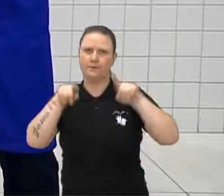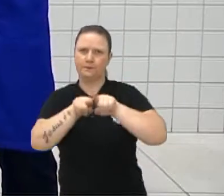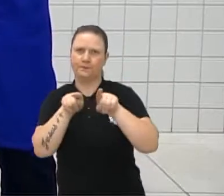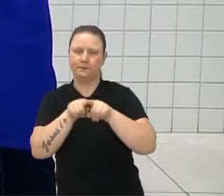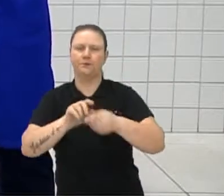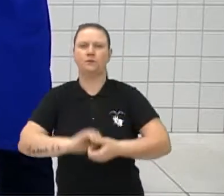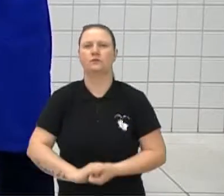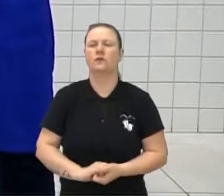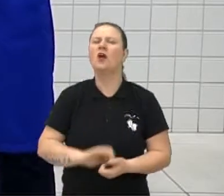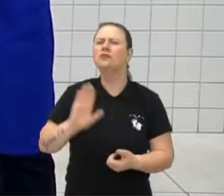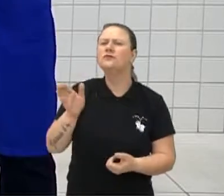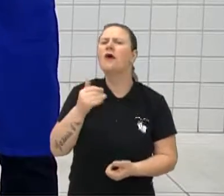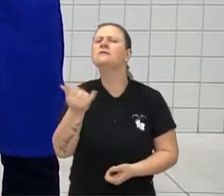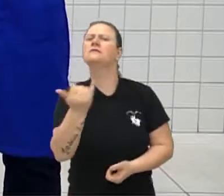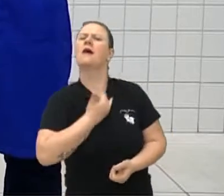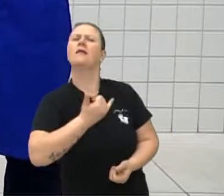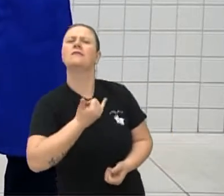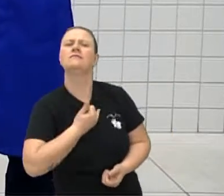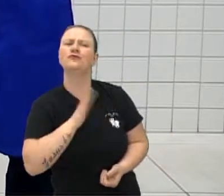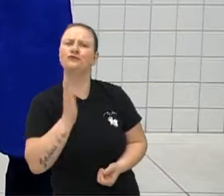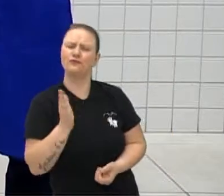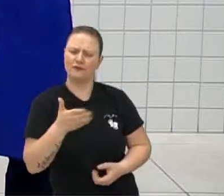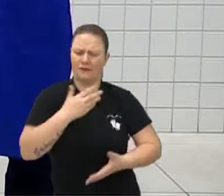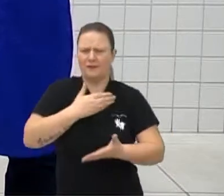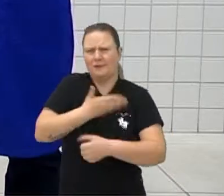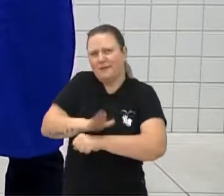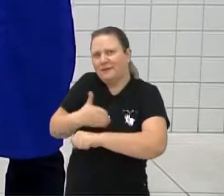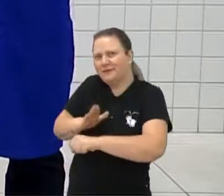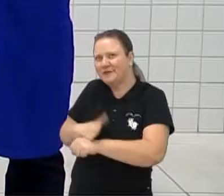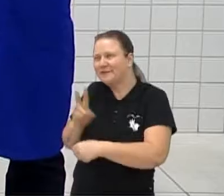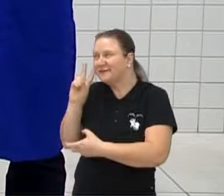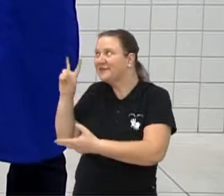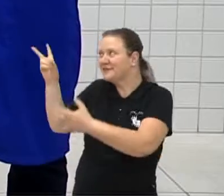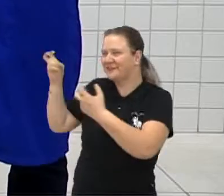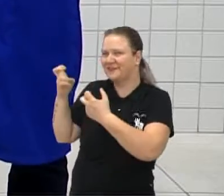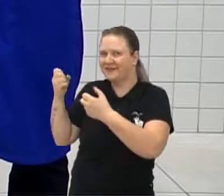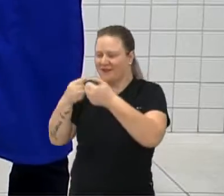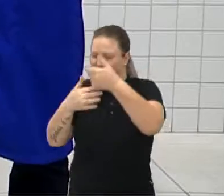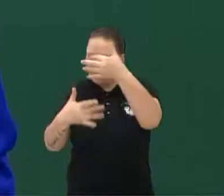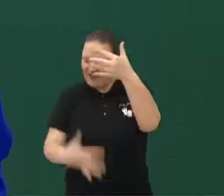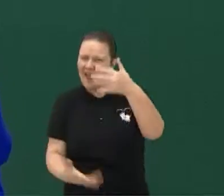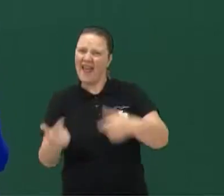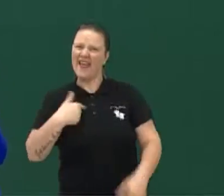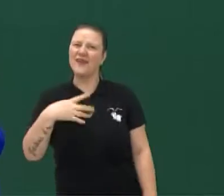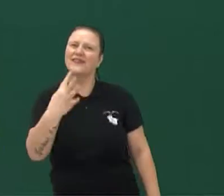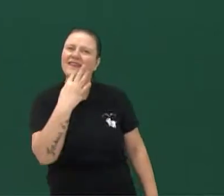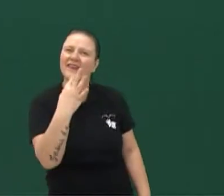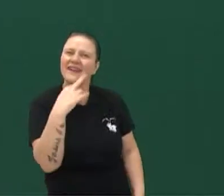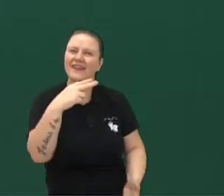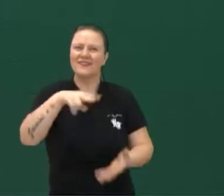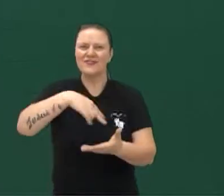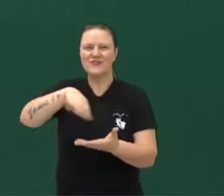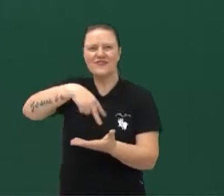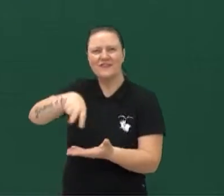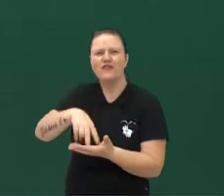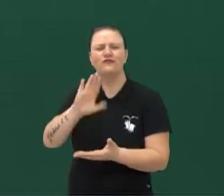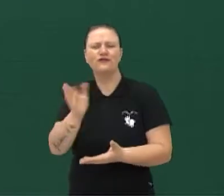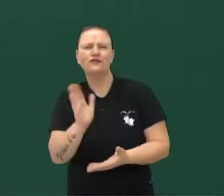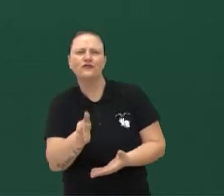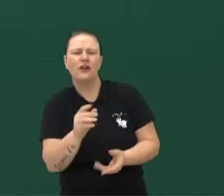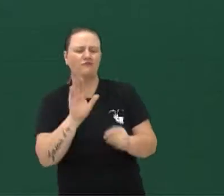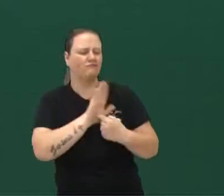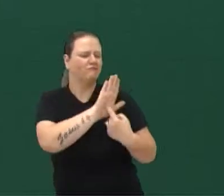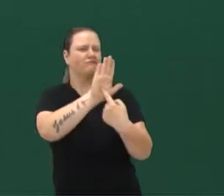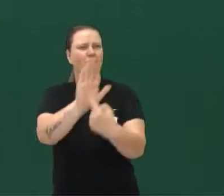Fala aí, vocês já dançaram o locking, o walking punk? Escreve aqui no chat, diz, ah, eu conheço essa dança, eu já dancei, já fiz